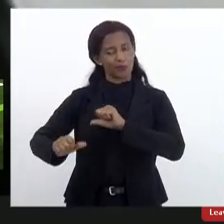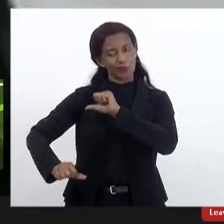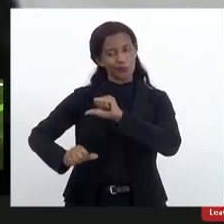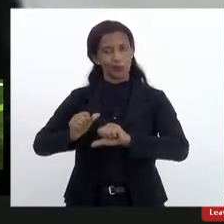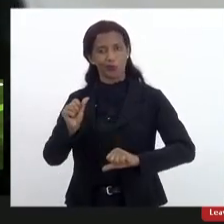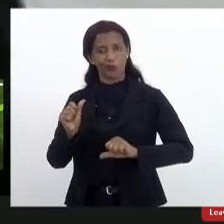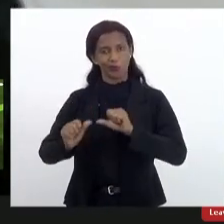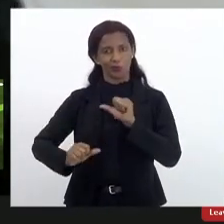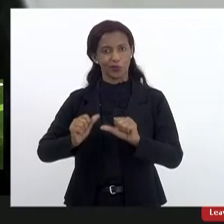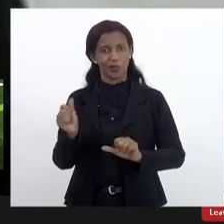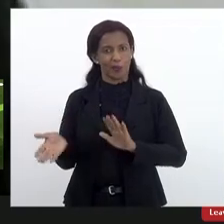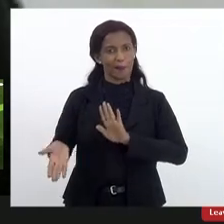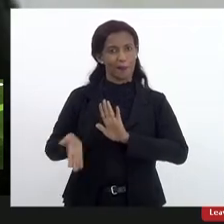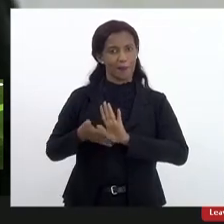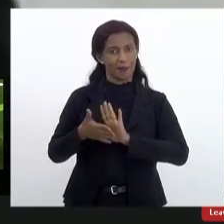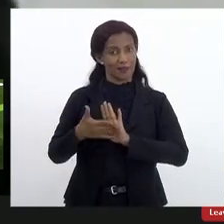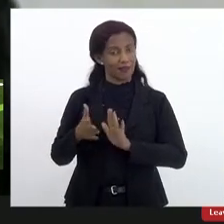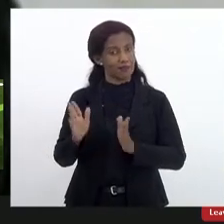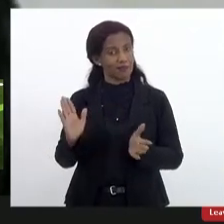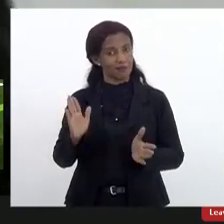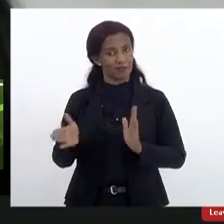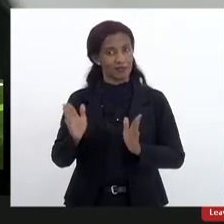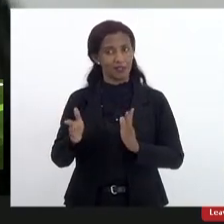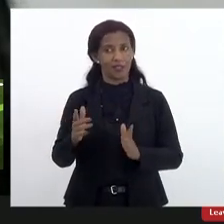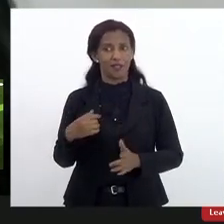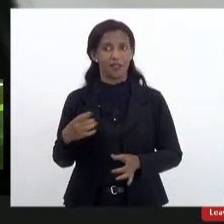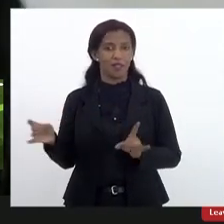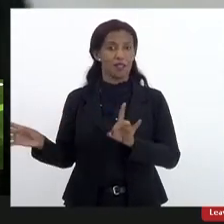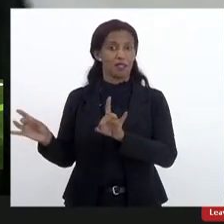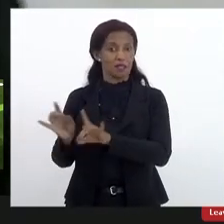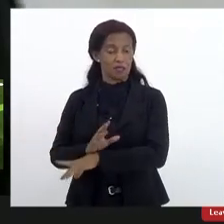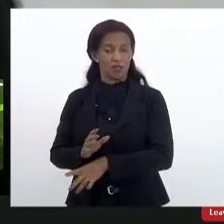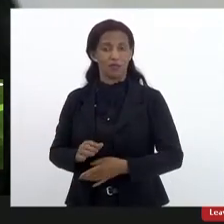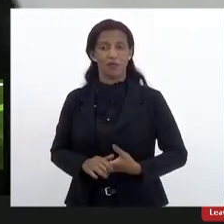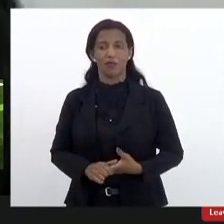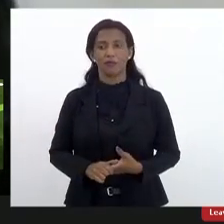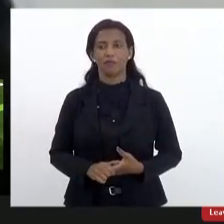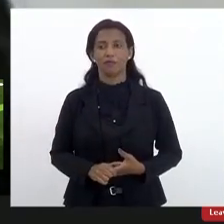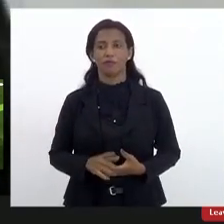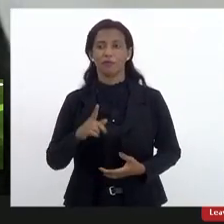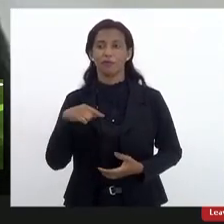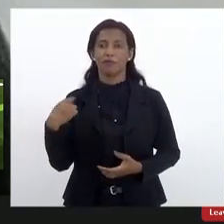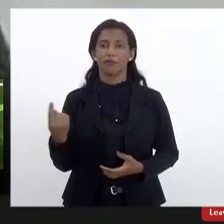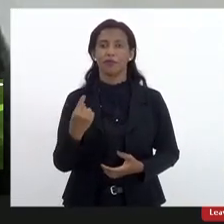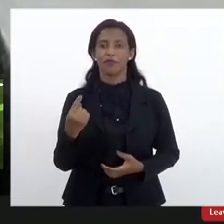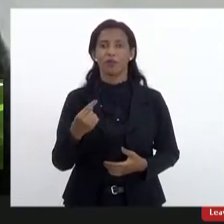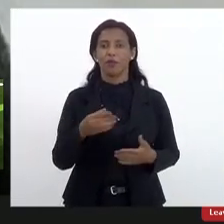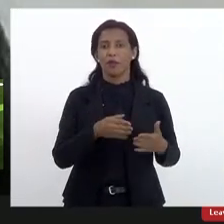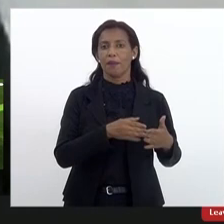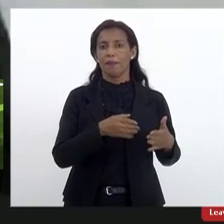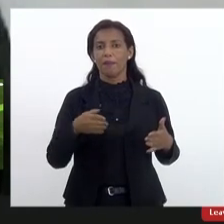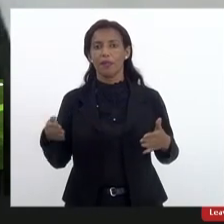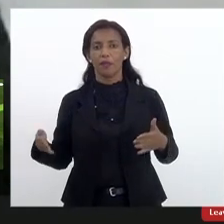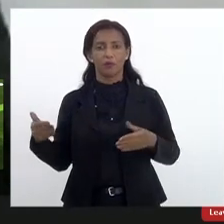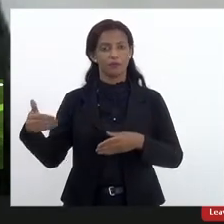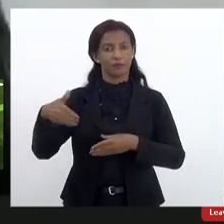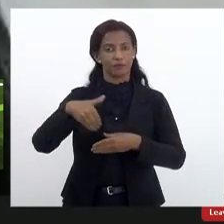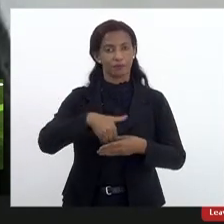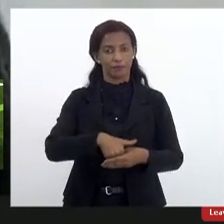si o mandato na realidade ele se encerrou mas o nosso período de eleição